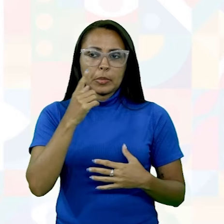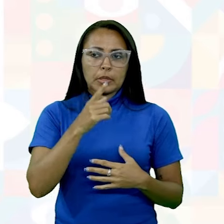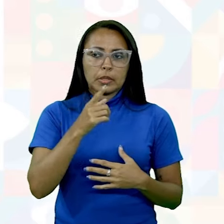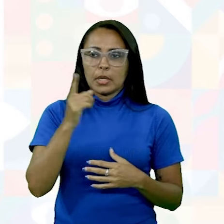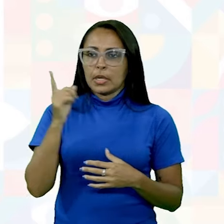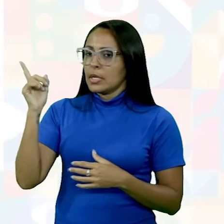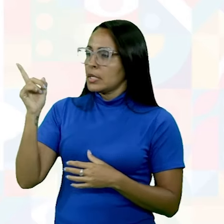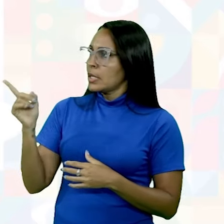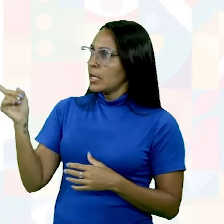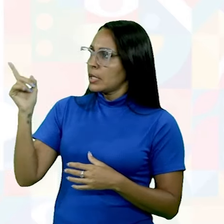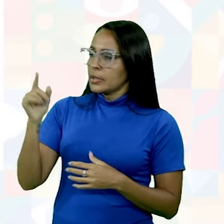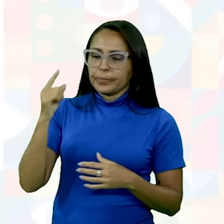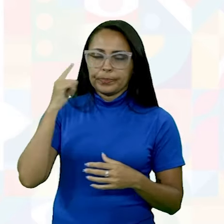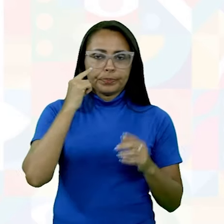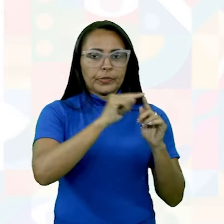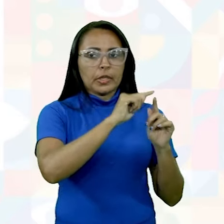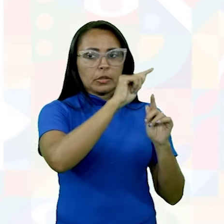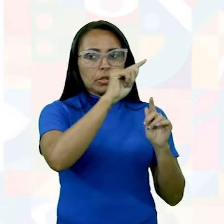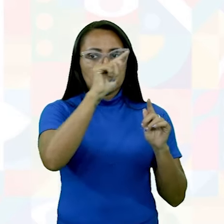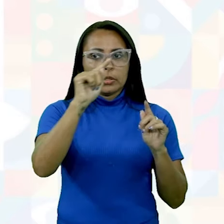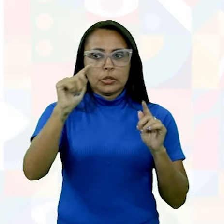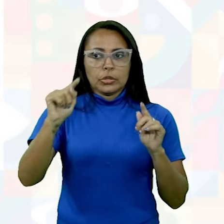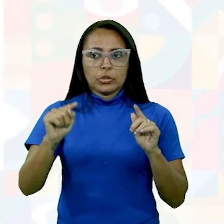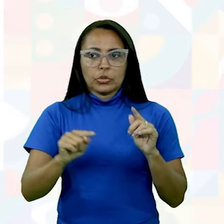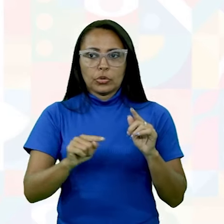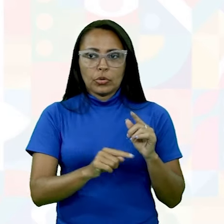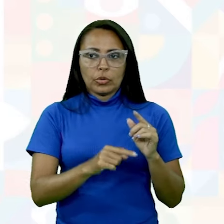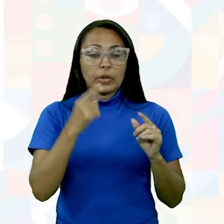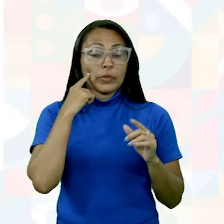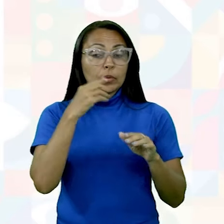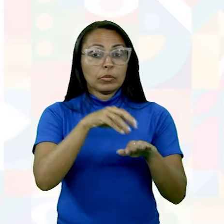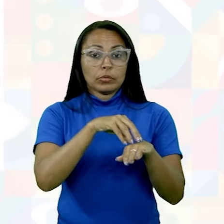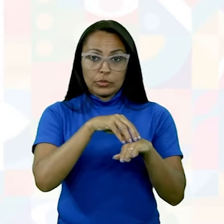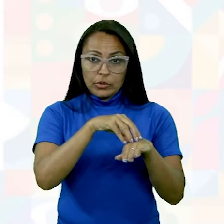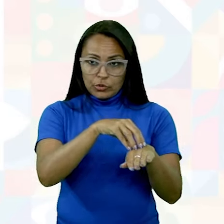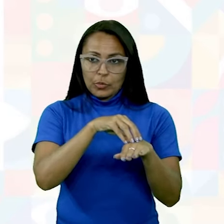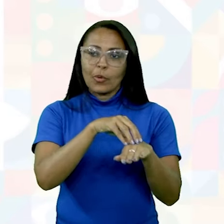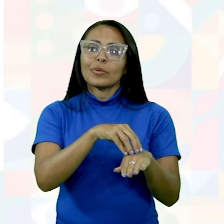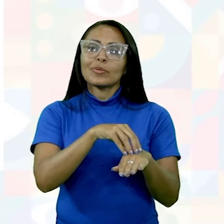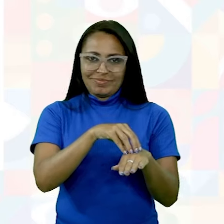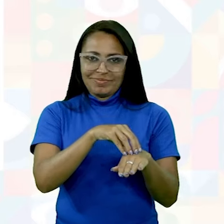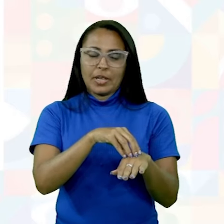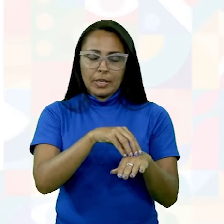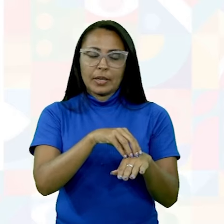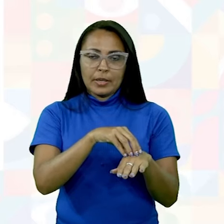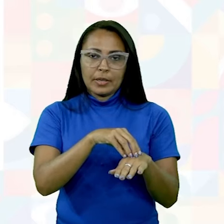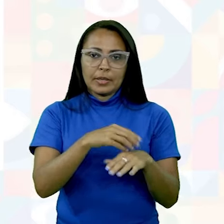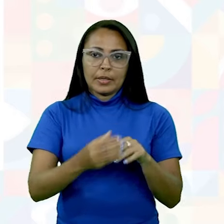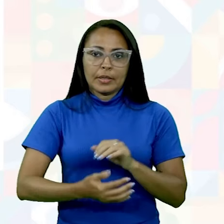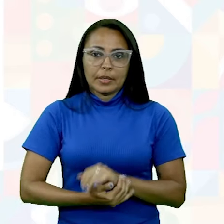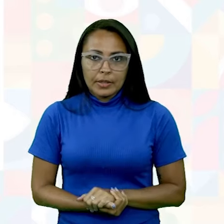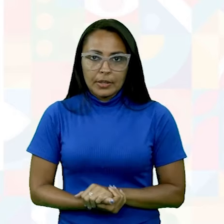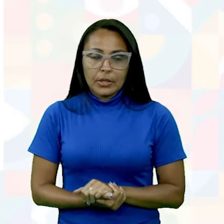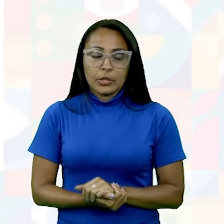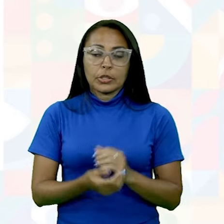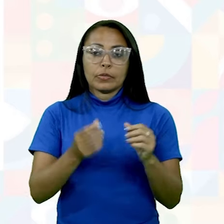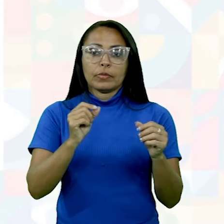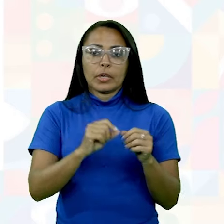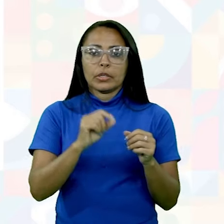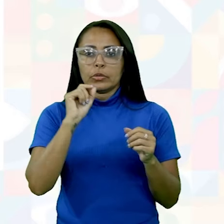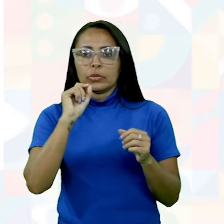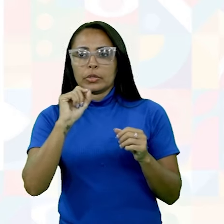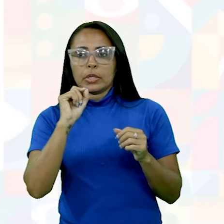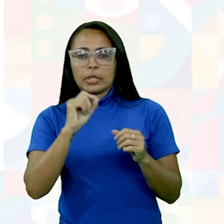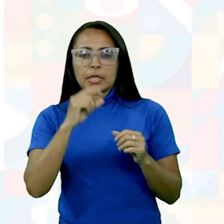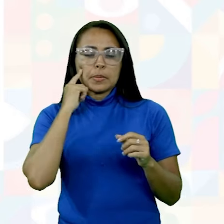estágios da cadeia de suprimentos, a figura do transporte, ou seja, a atividade de transporte, que faz com que esses